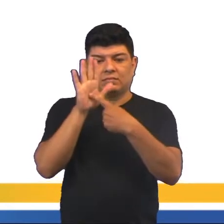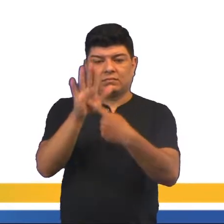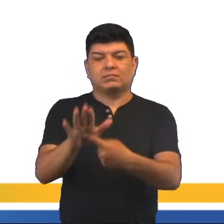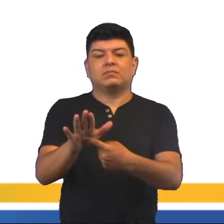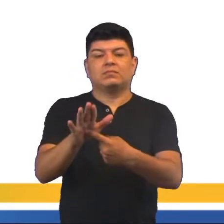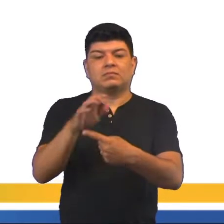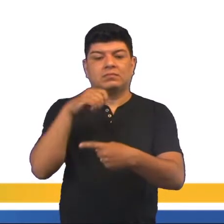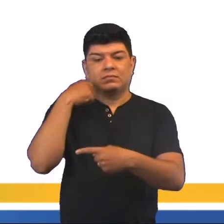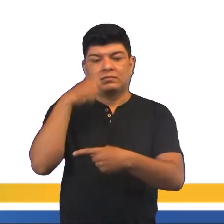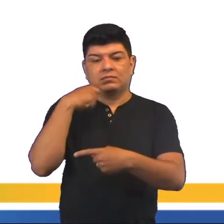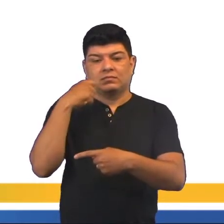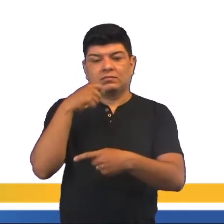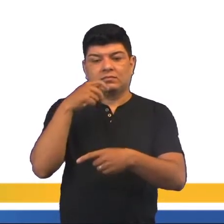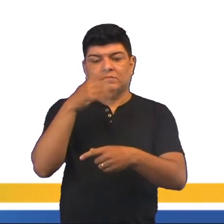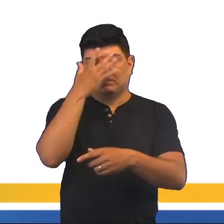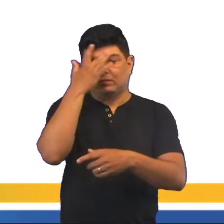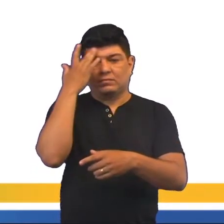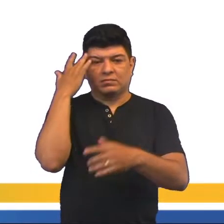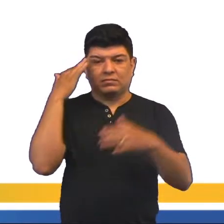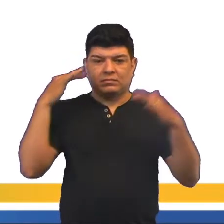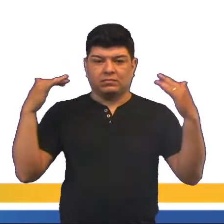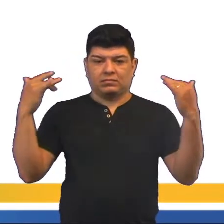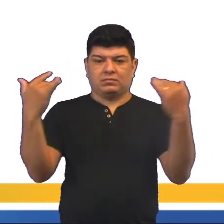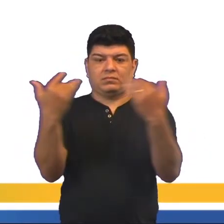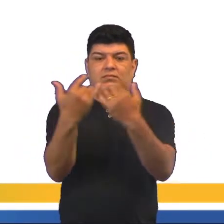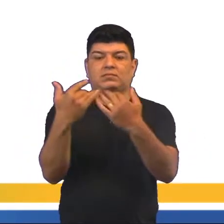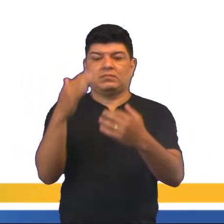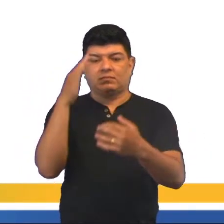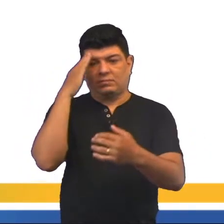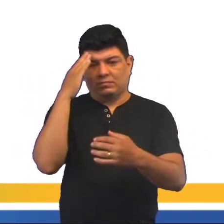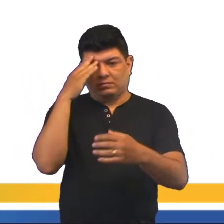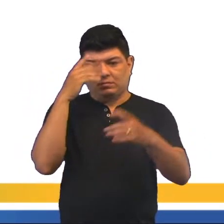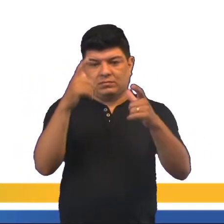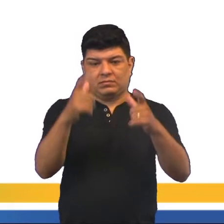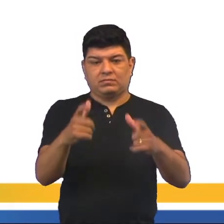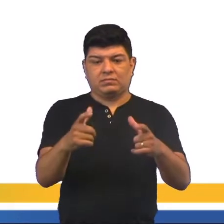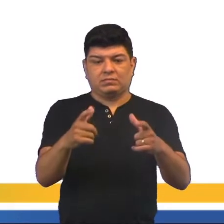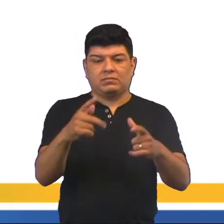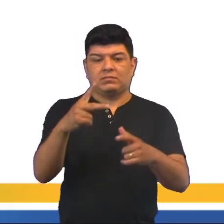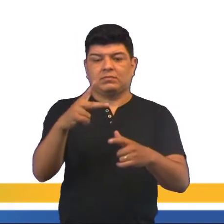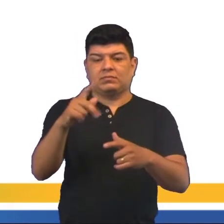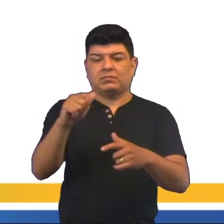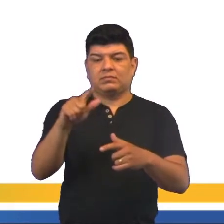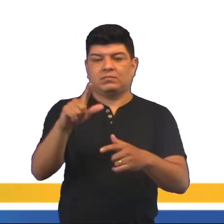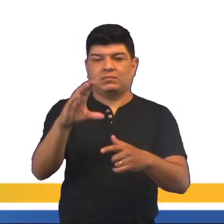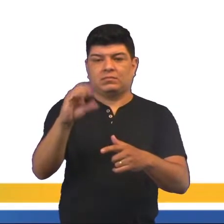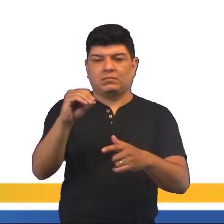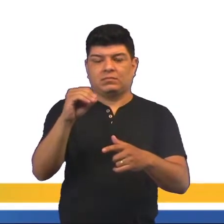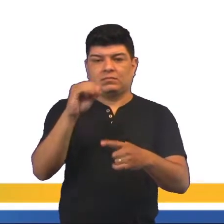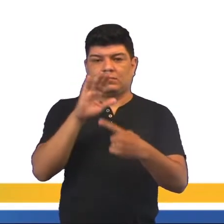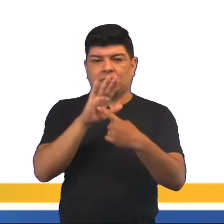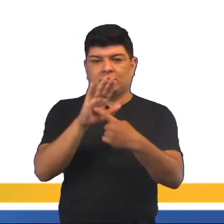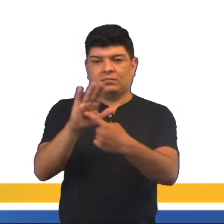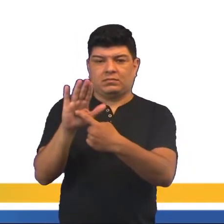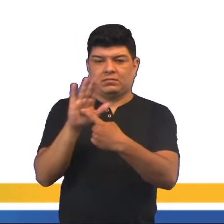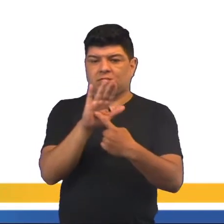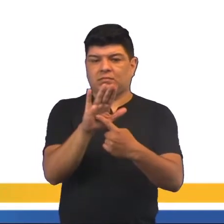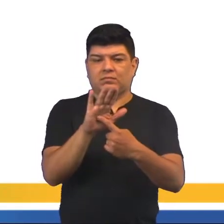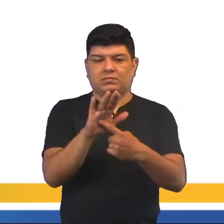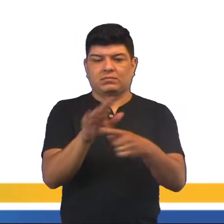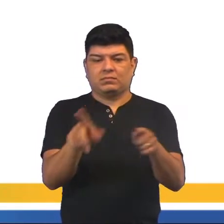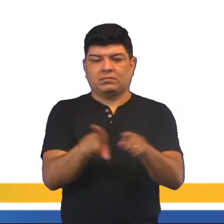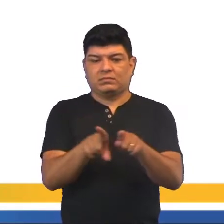representada por atores a um público. Compreende o palco para a representação e as acomodações